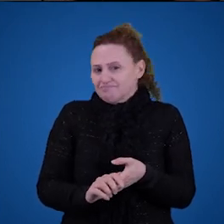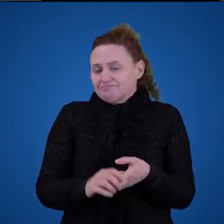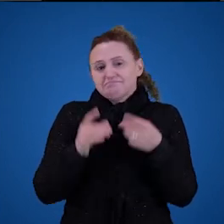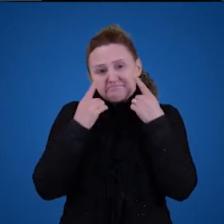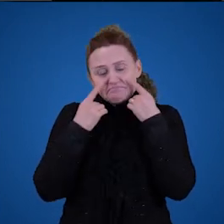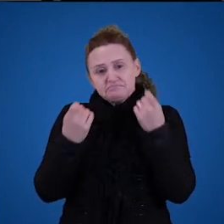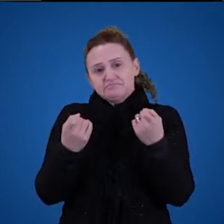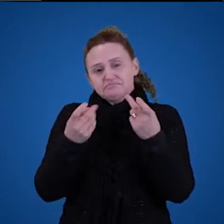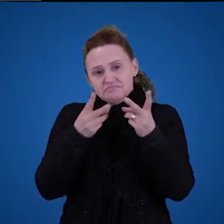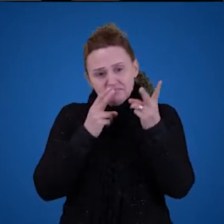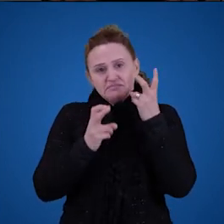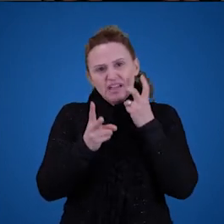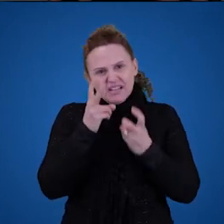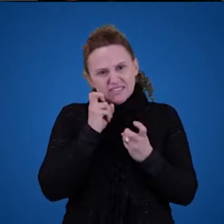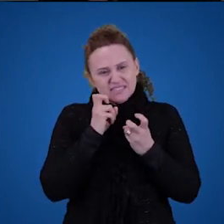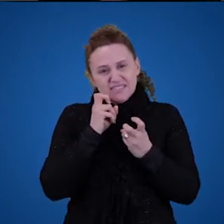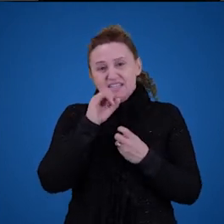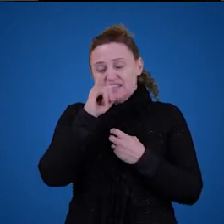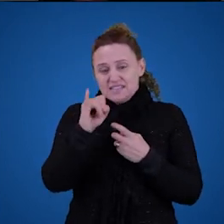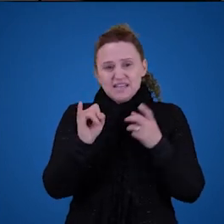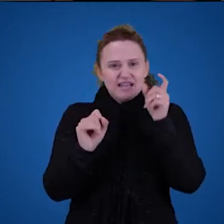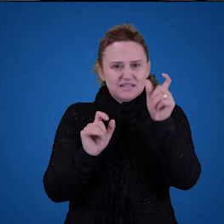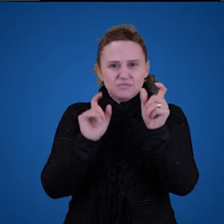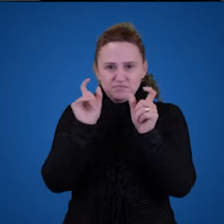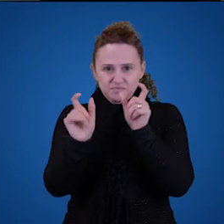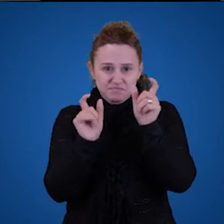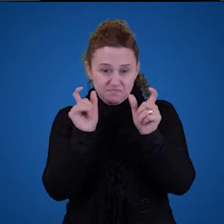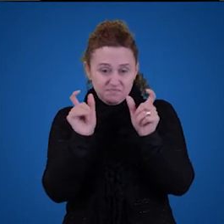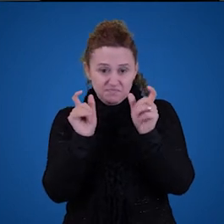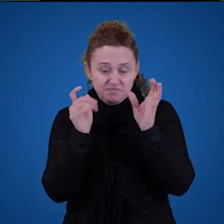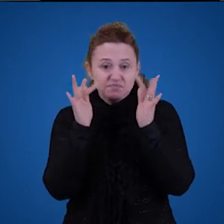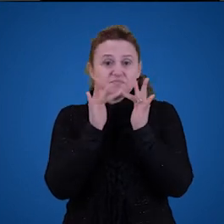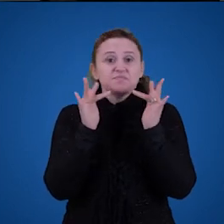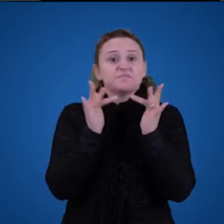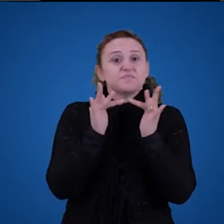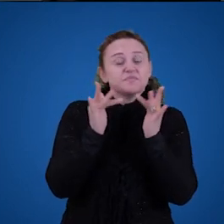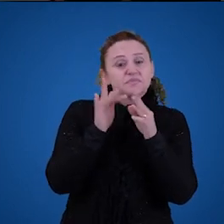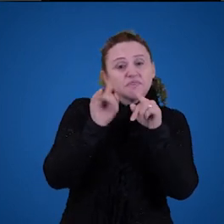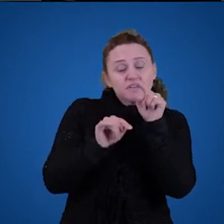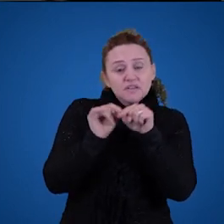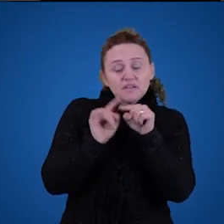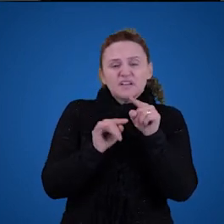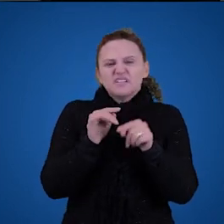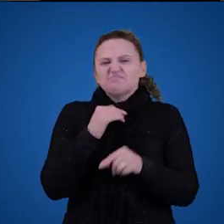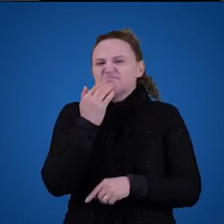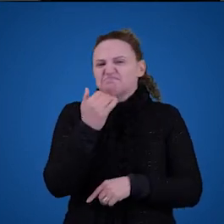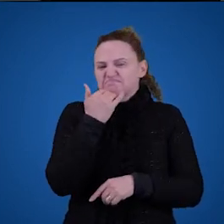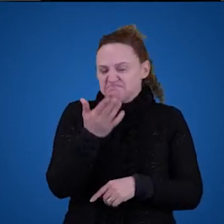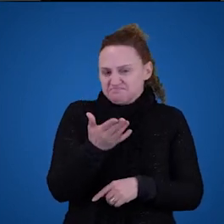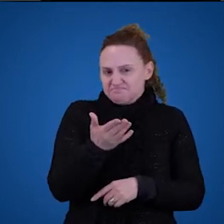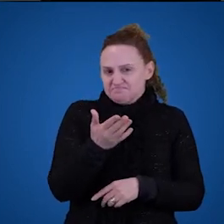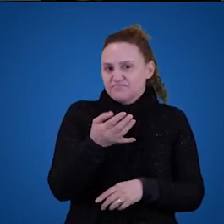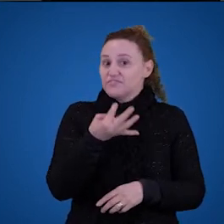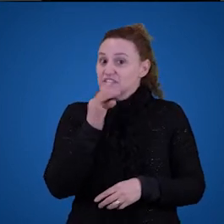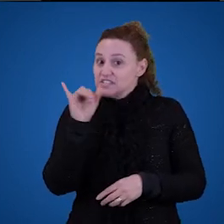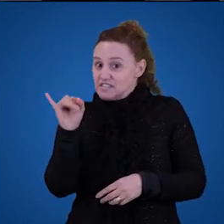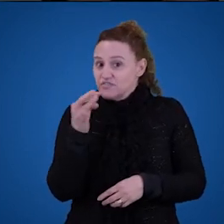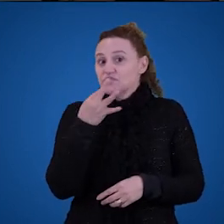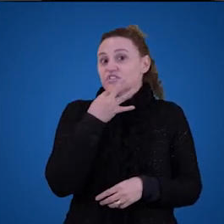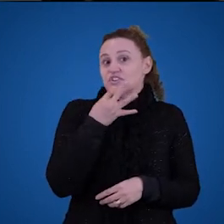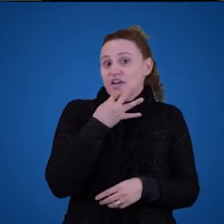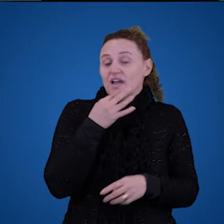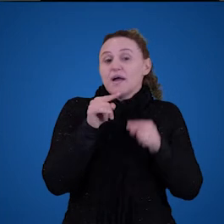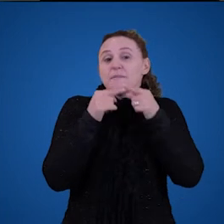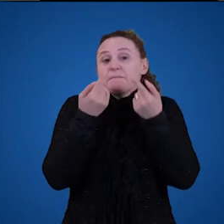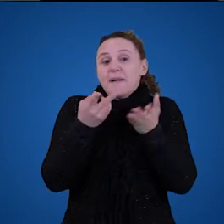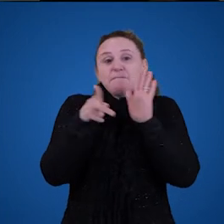interessante notar que se as palavras estiverem conectadas a objetos, não importa se a gente conhece o objeto. O que importa é que